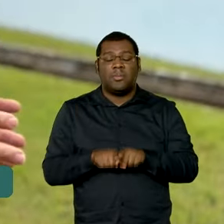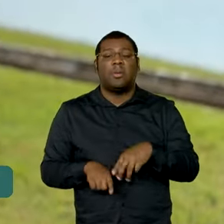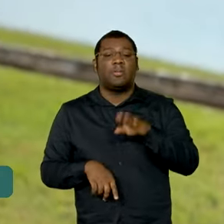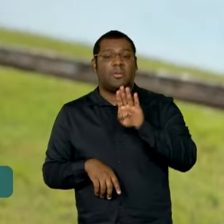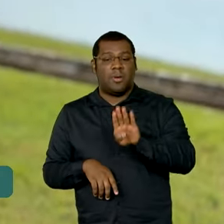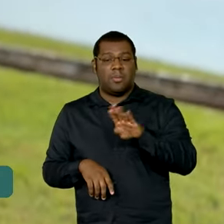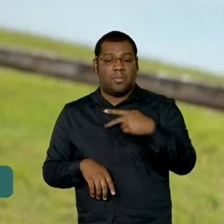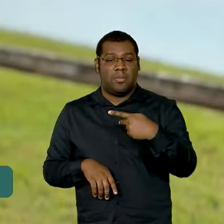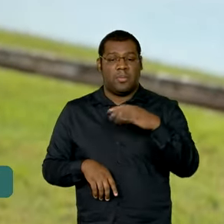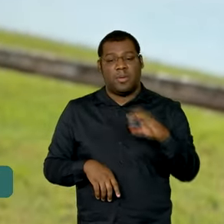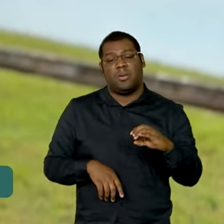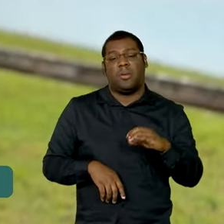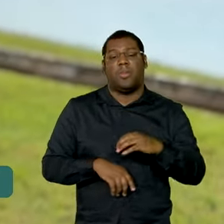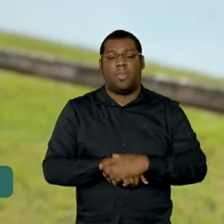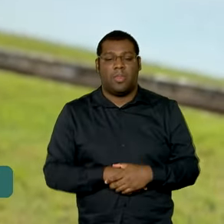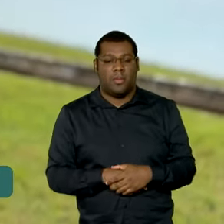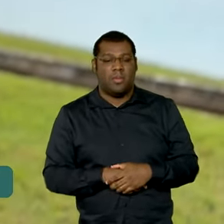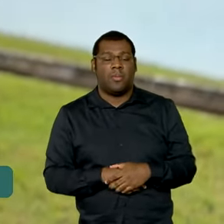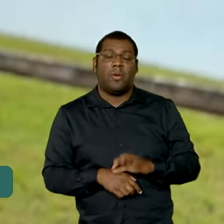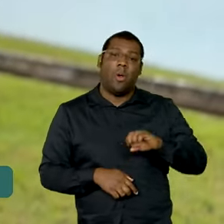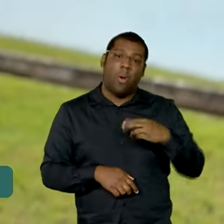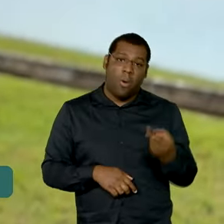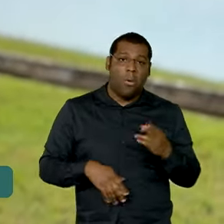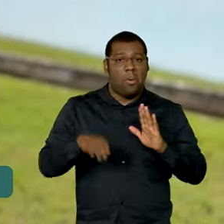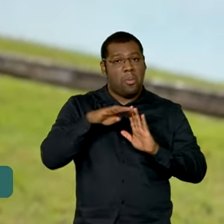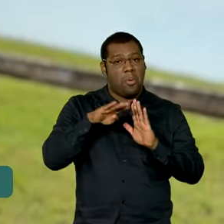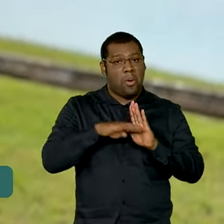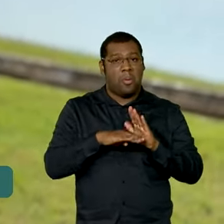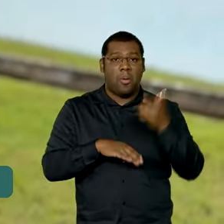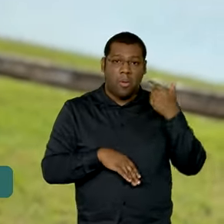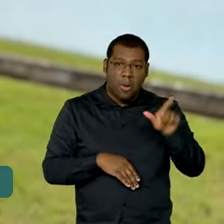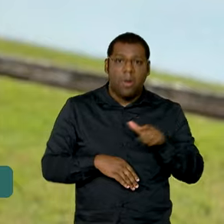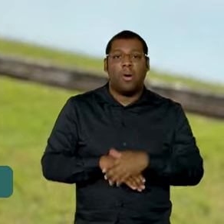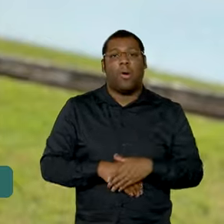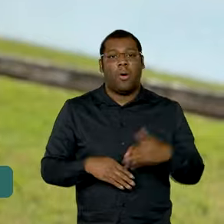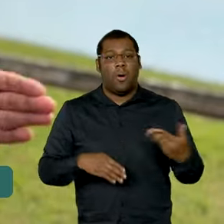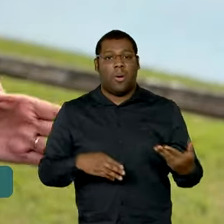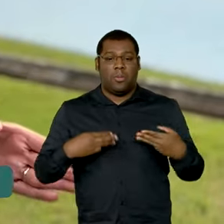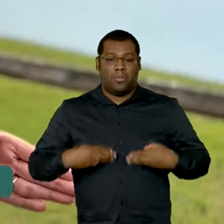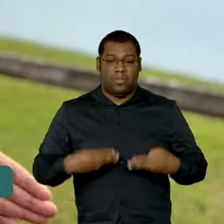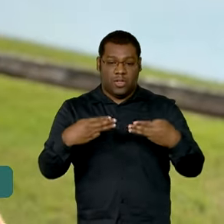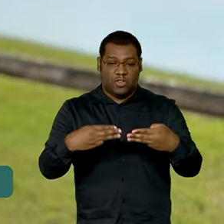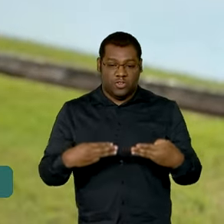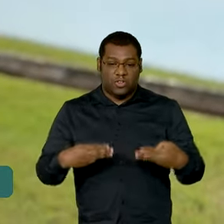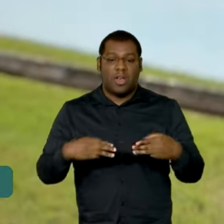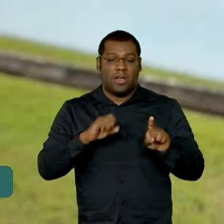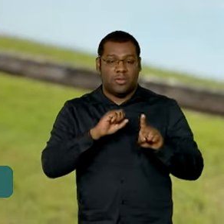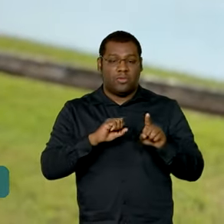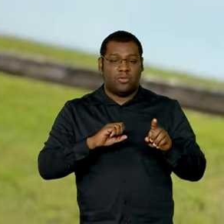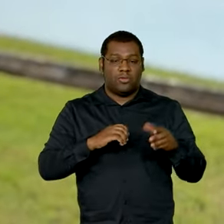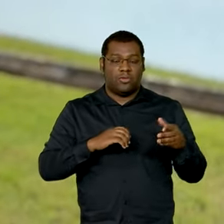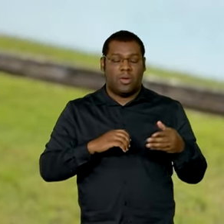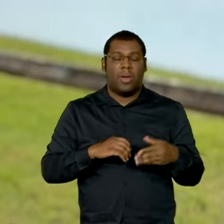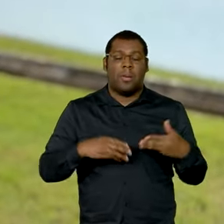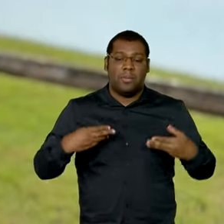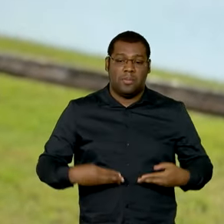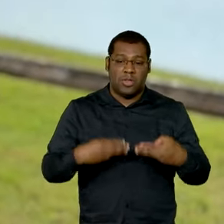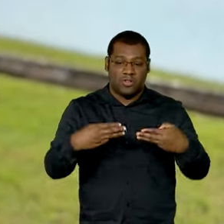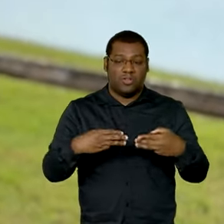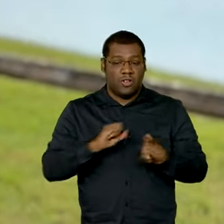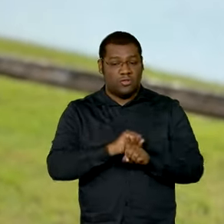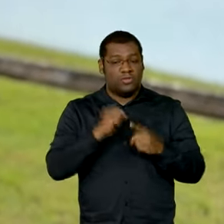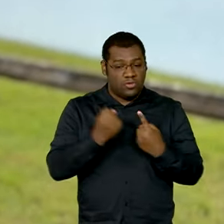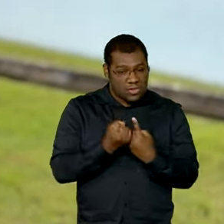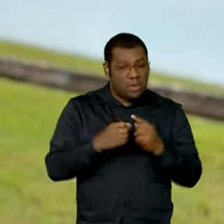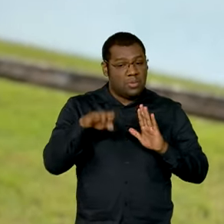ou para outros programas. São, na verdade, 36 programas que diretamente estão disponíveis para